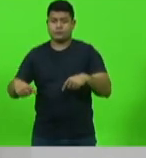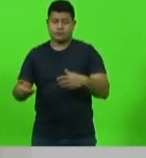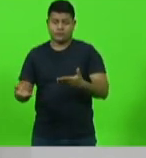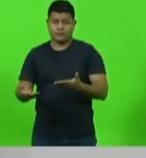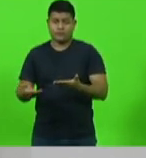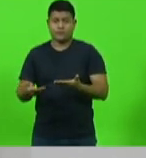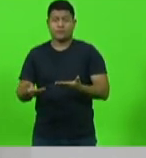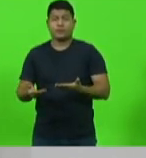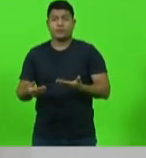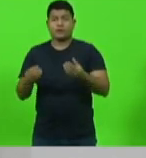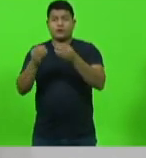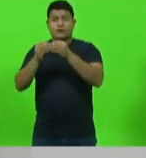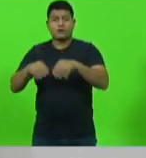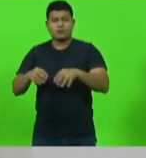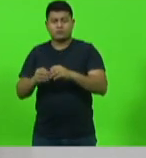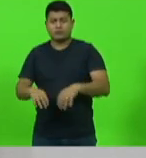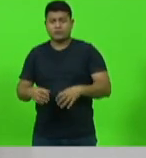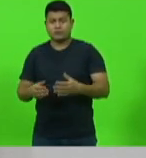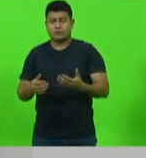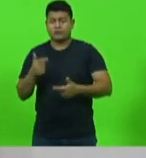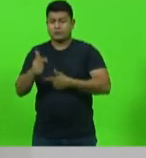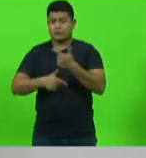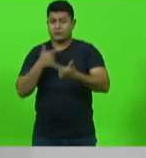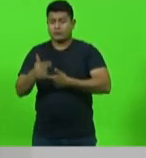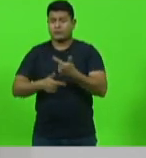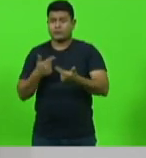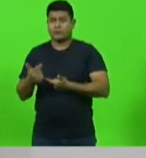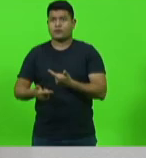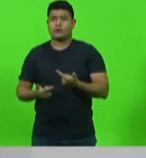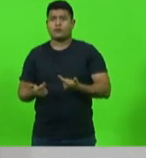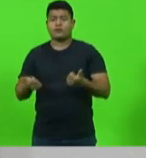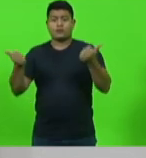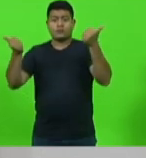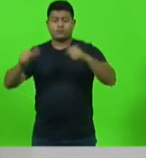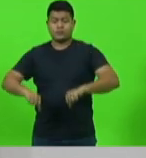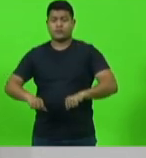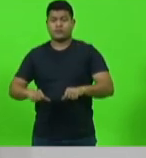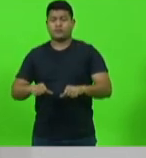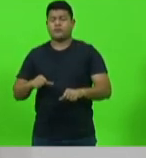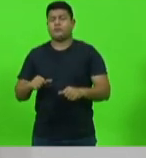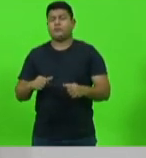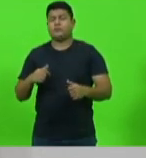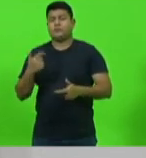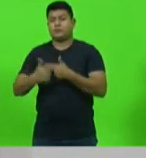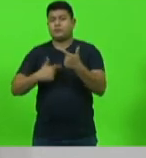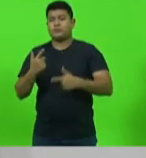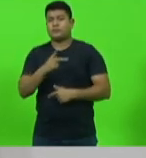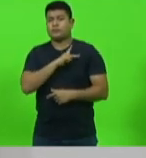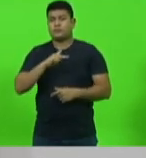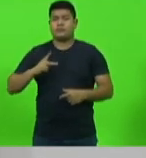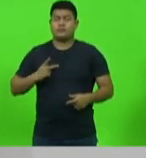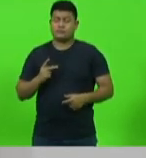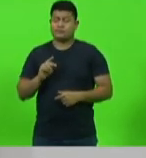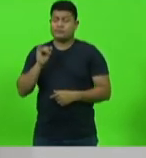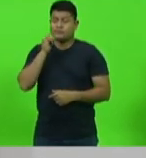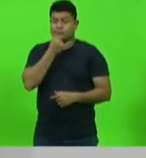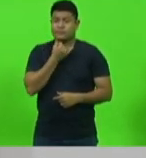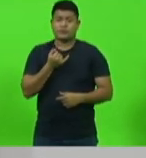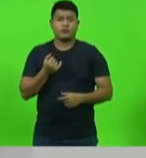trabalho, o sucateamento e a consequência piora dos serviços públicos viraram uma triste rotina.